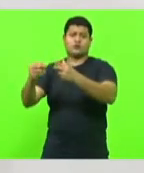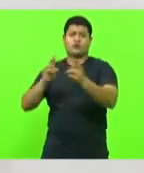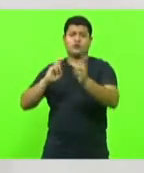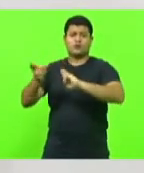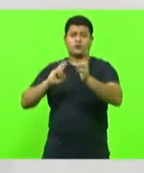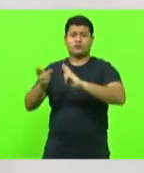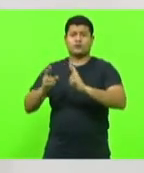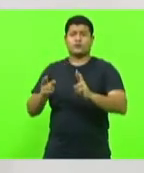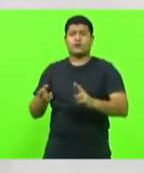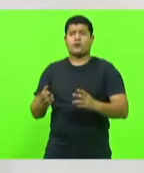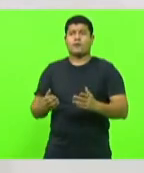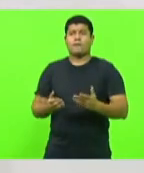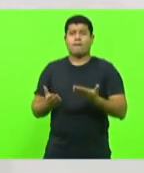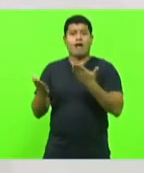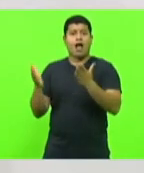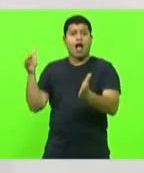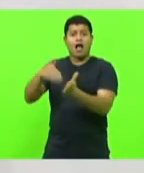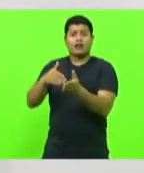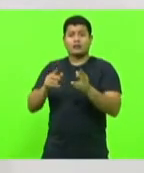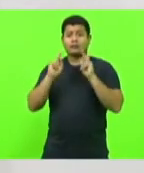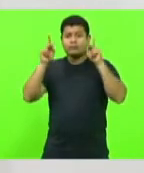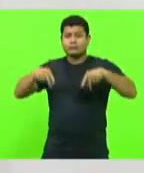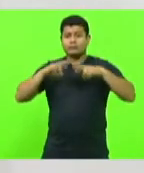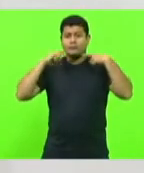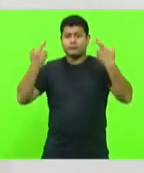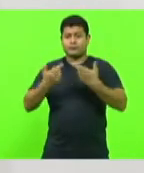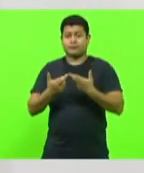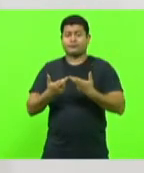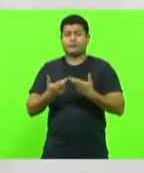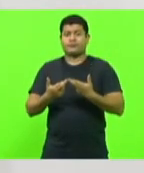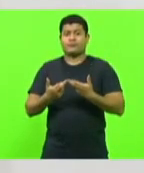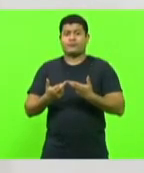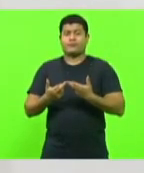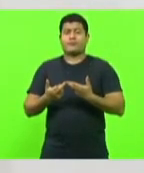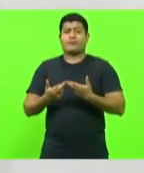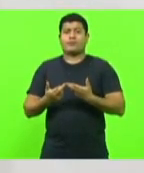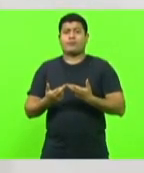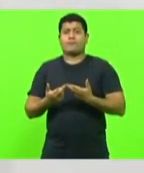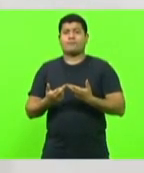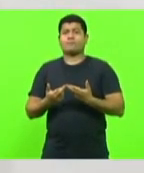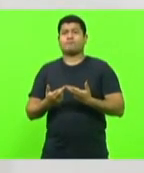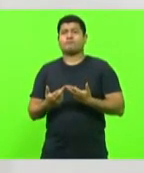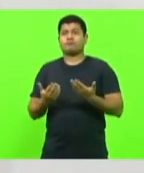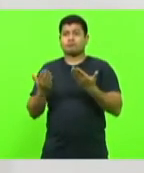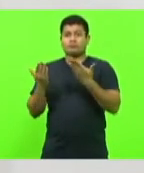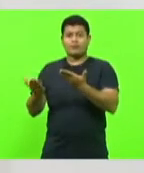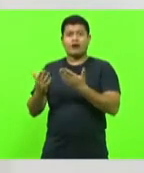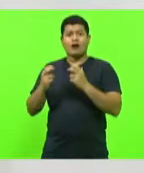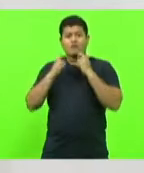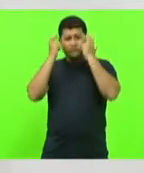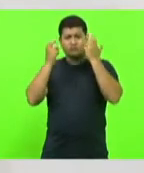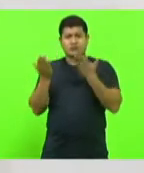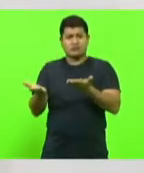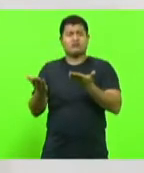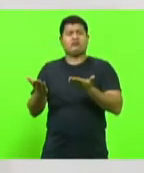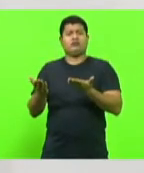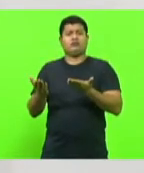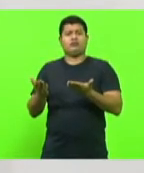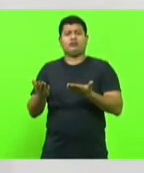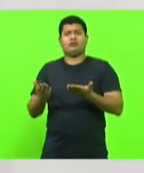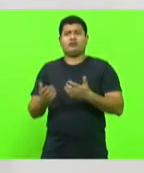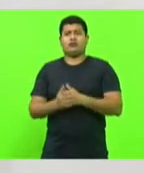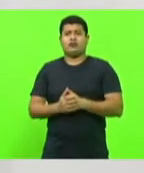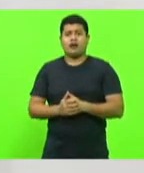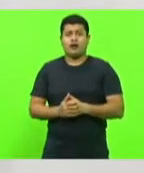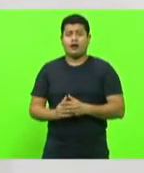no Alto Vale, até Pouso Redondo. Deputado Jerry, vossa excelência anda por lá também. É uma vergonha essa 470. Aí a